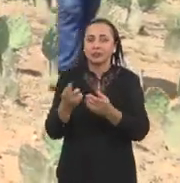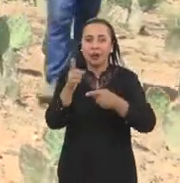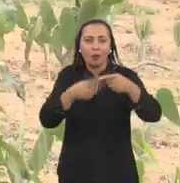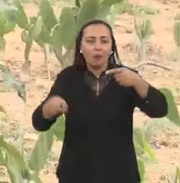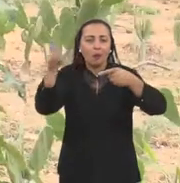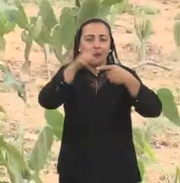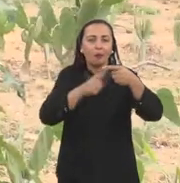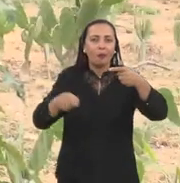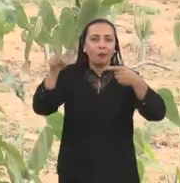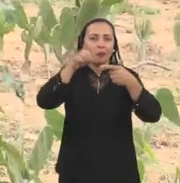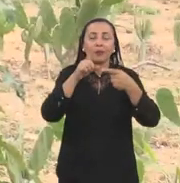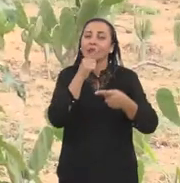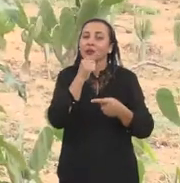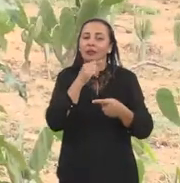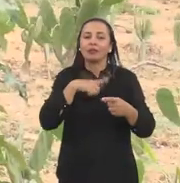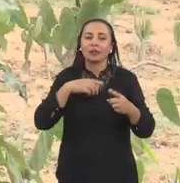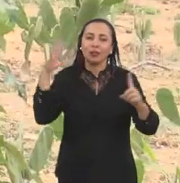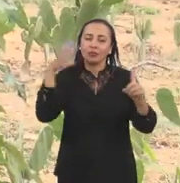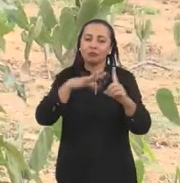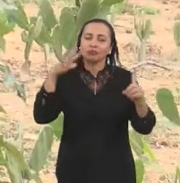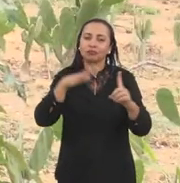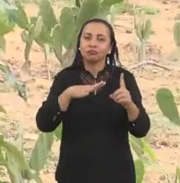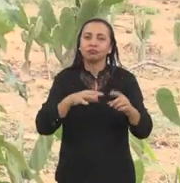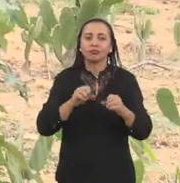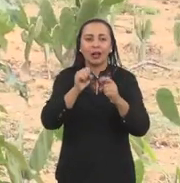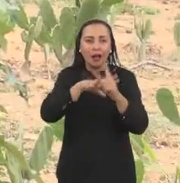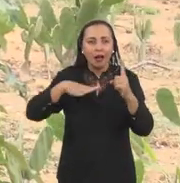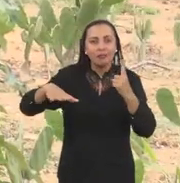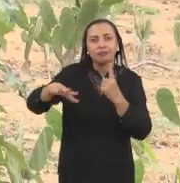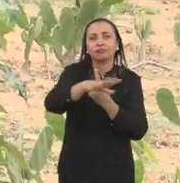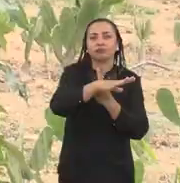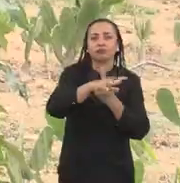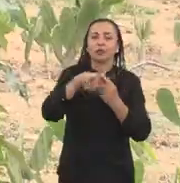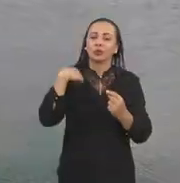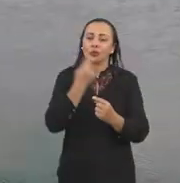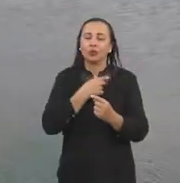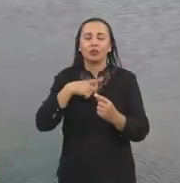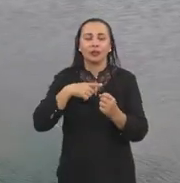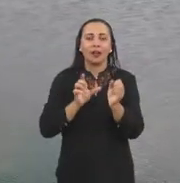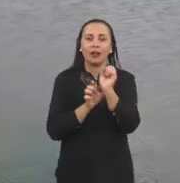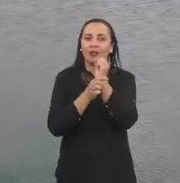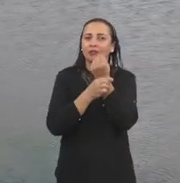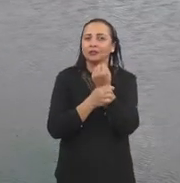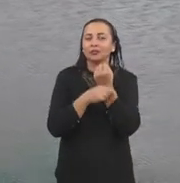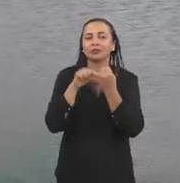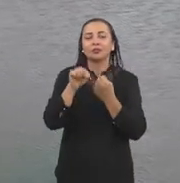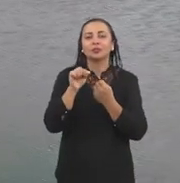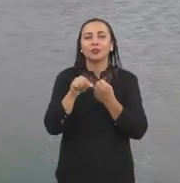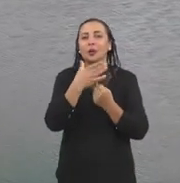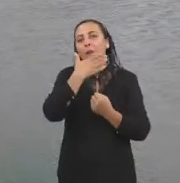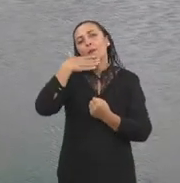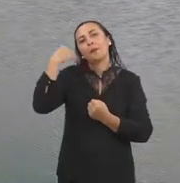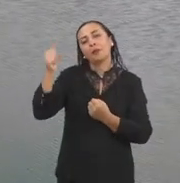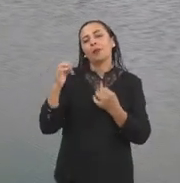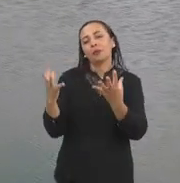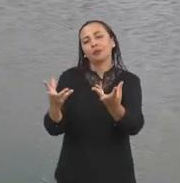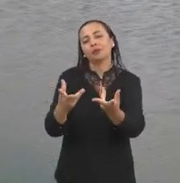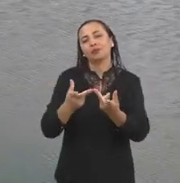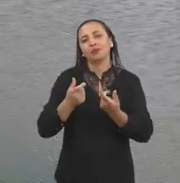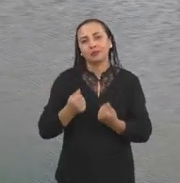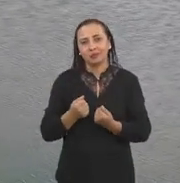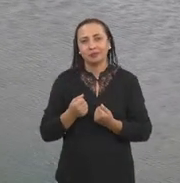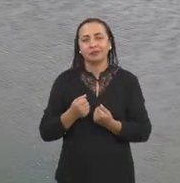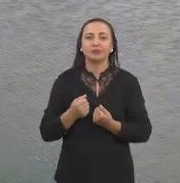tratada. Esse reuso da água vai ter um efeito ambiental. A gente vai estar garantindo aí uma